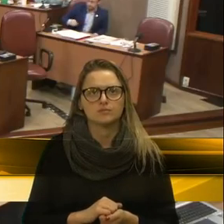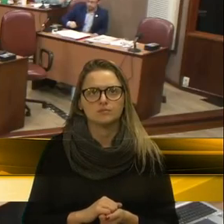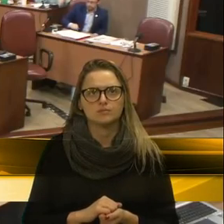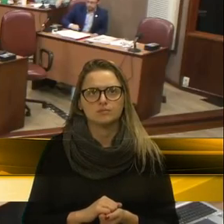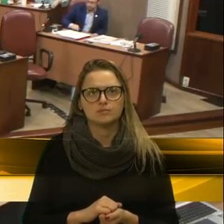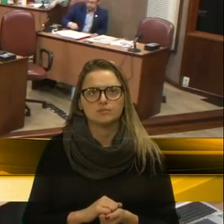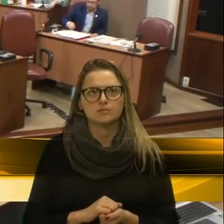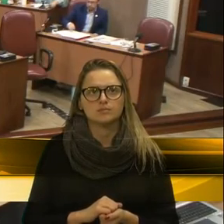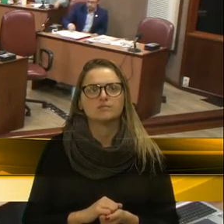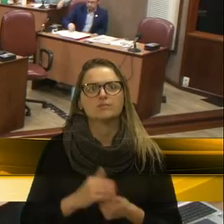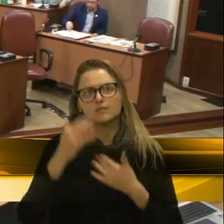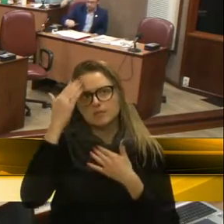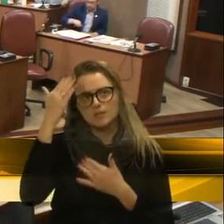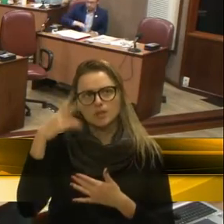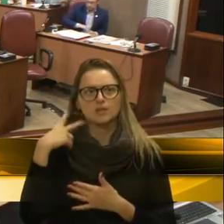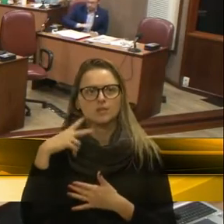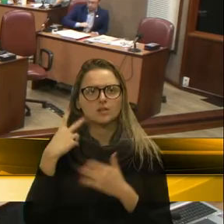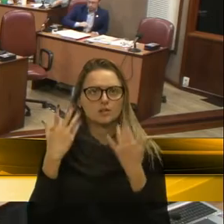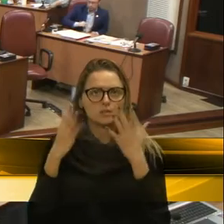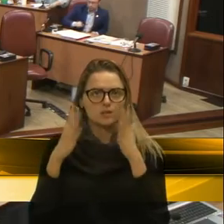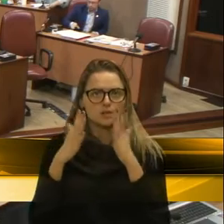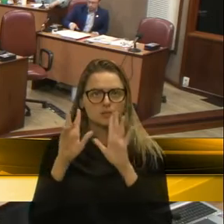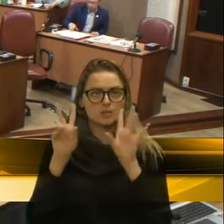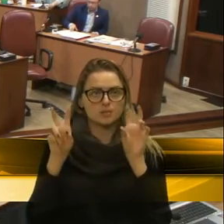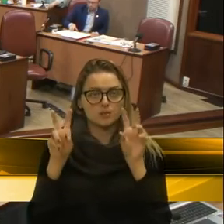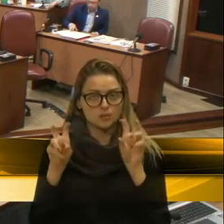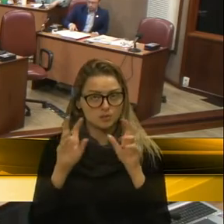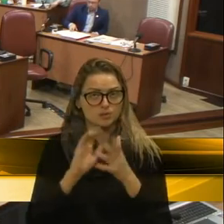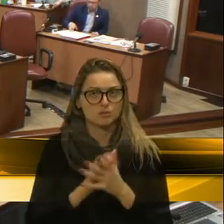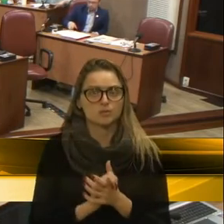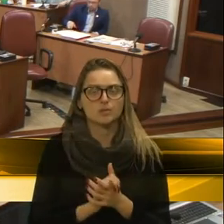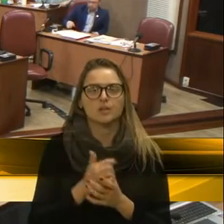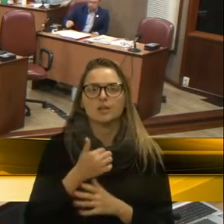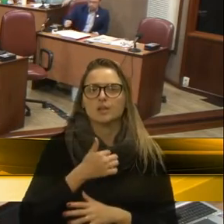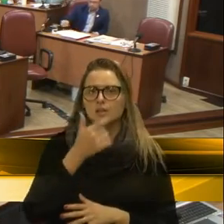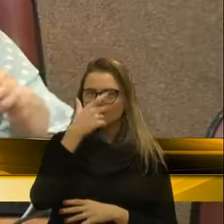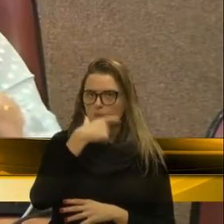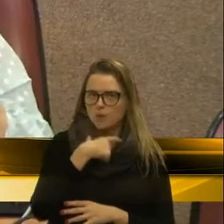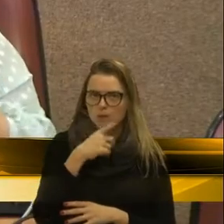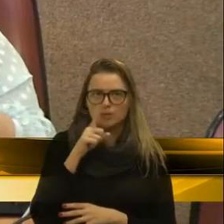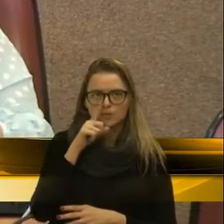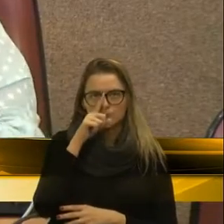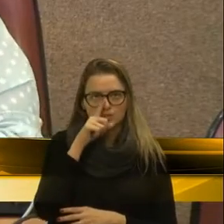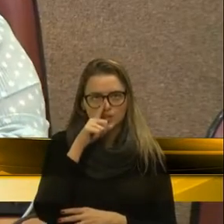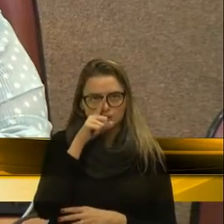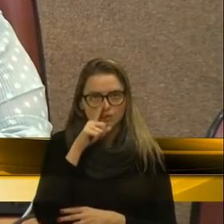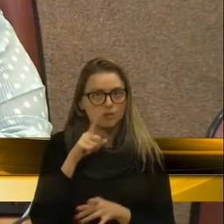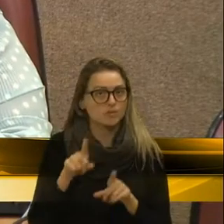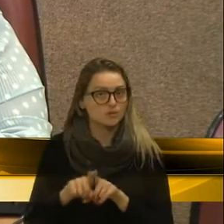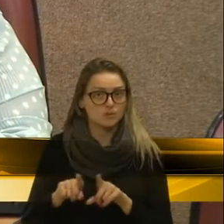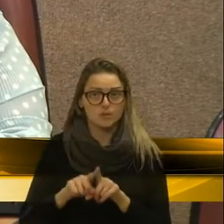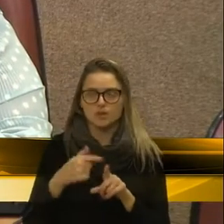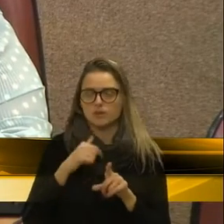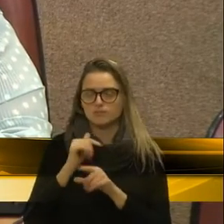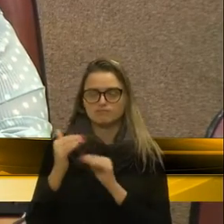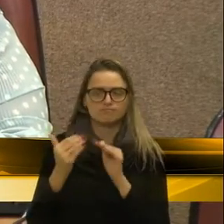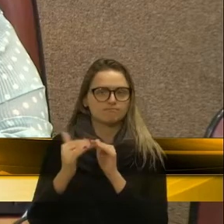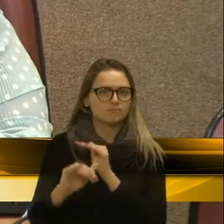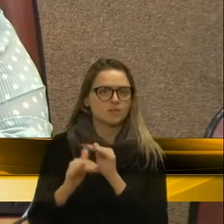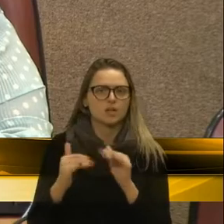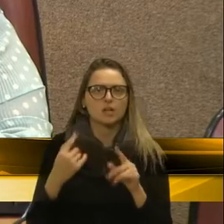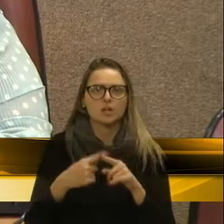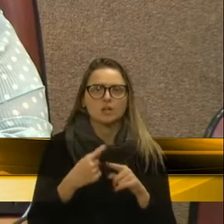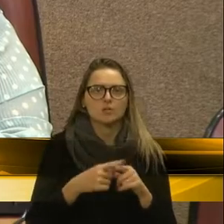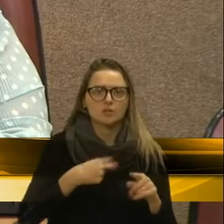Obrigada, vereador. Parabéns pelo assunto. Eu acho, assim, muito perigoso porque nós que trabalhamos,